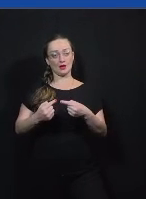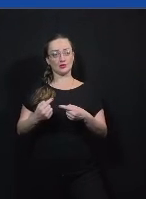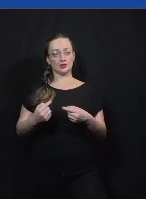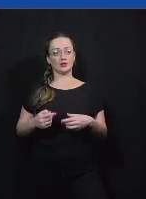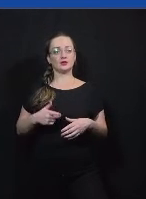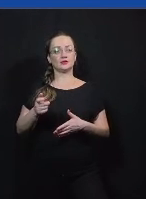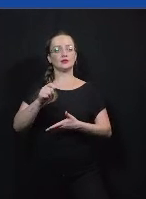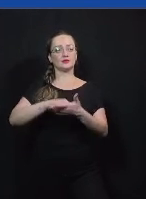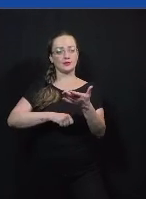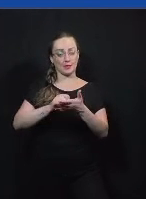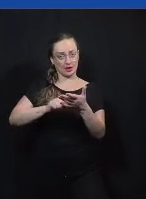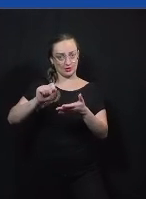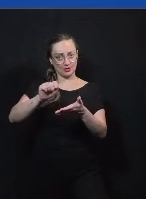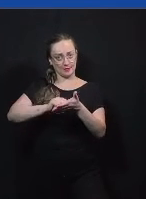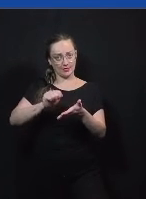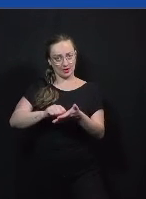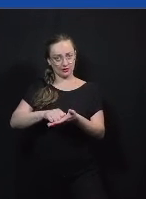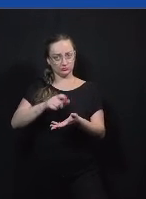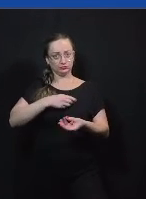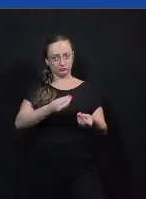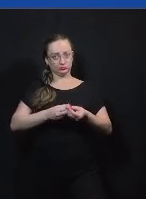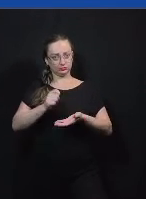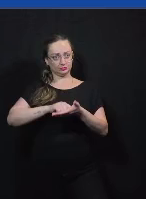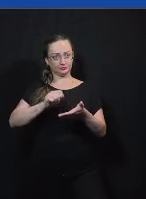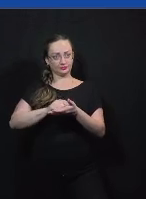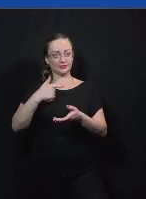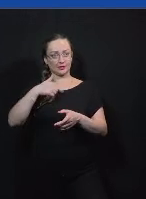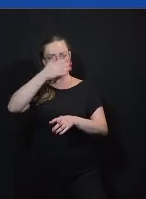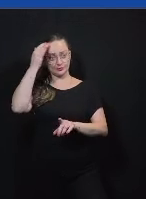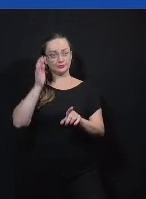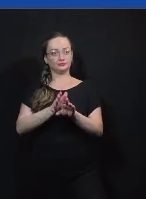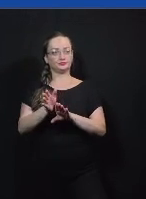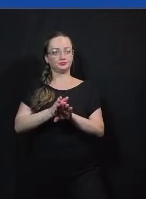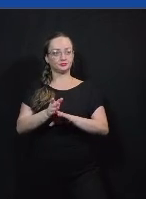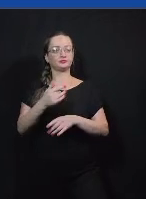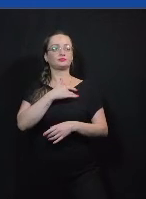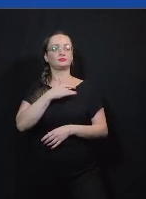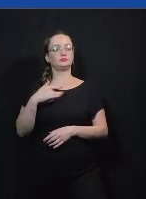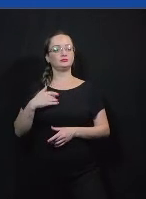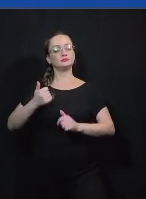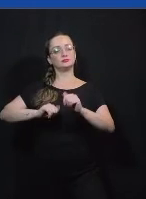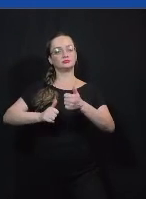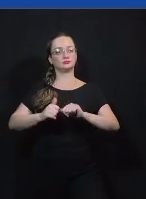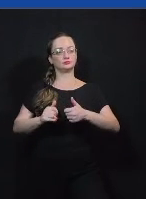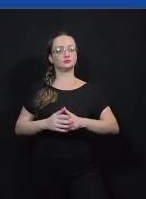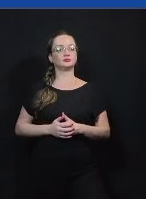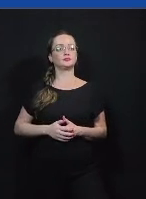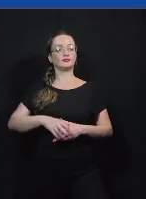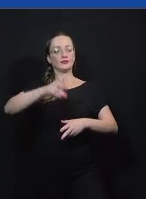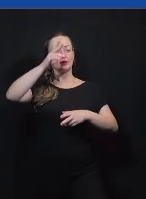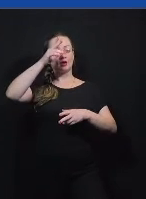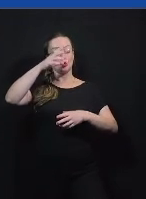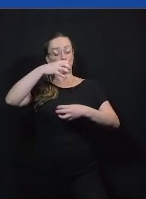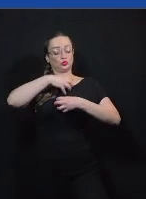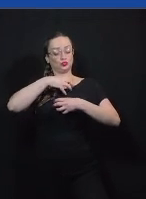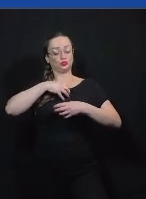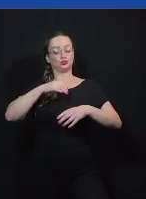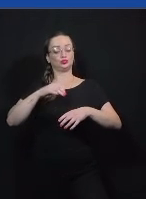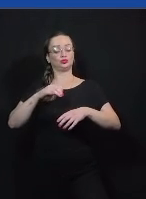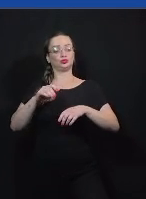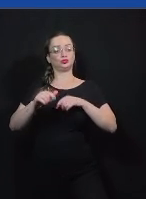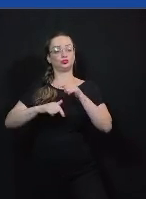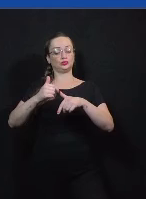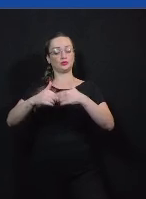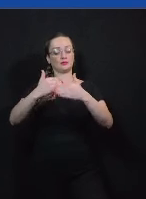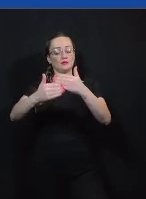que eles têm que preencher e a gente tem uma comissão organizadora feita pelos próprios alunos que também está avaliando a performance dos alunos então mesmo que vocês